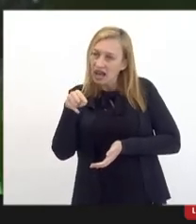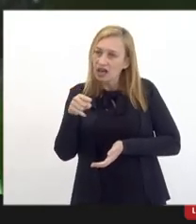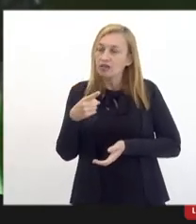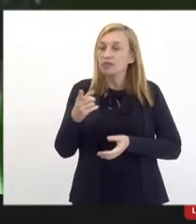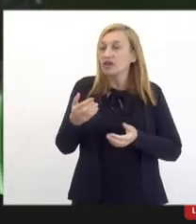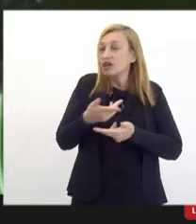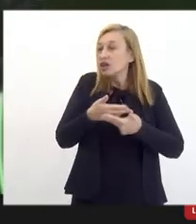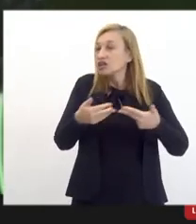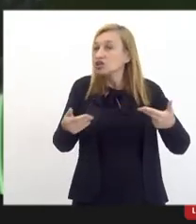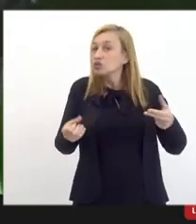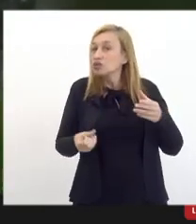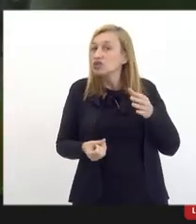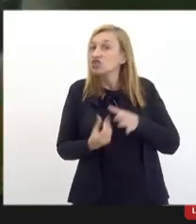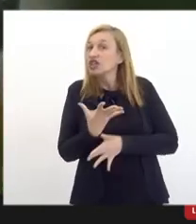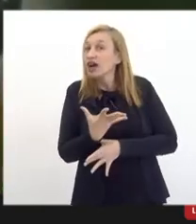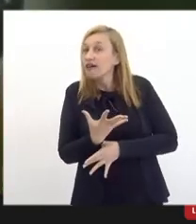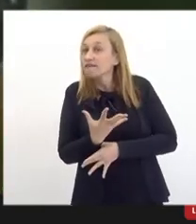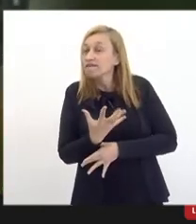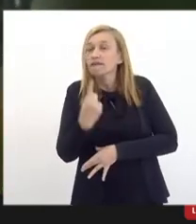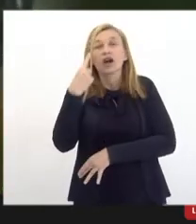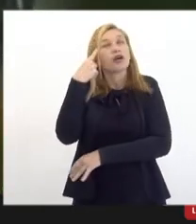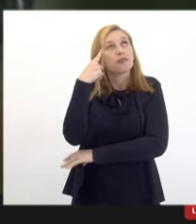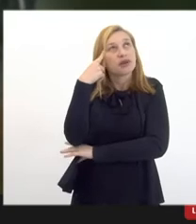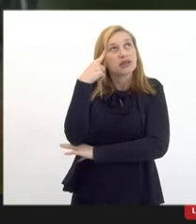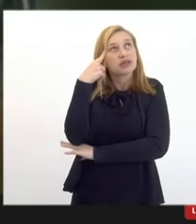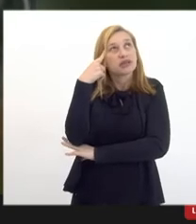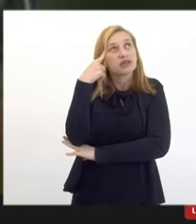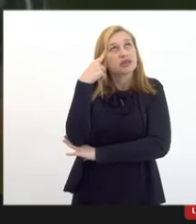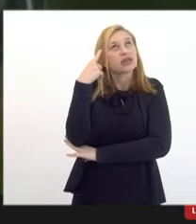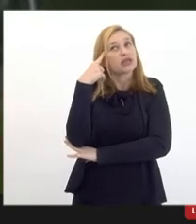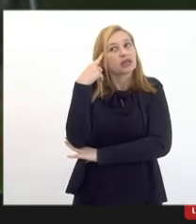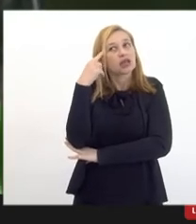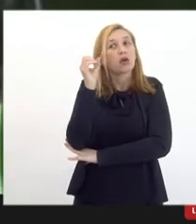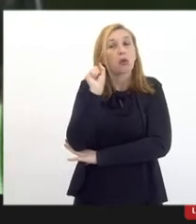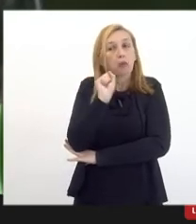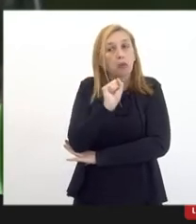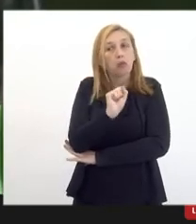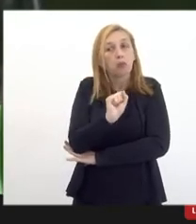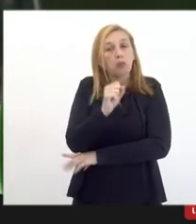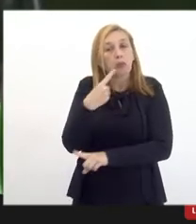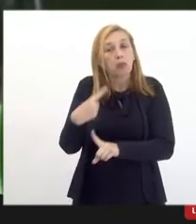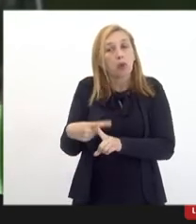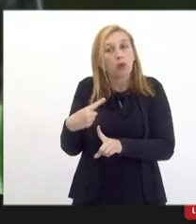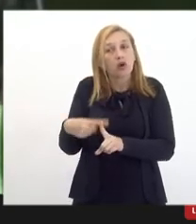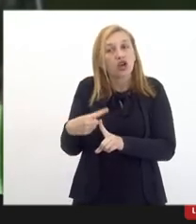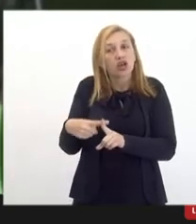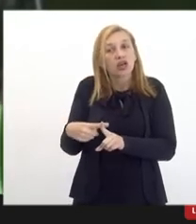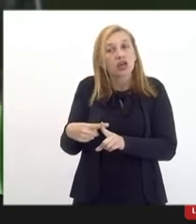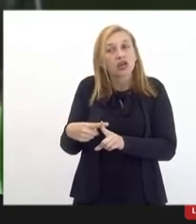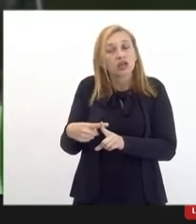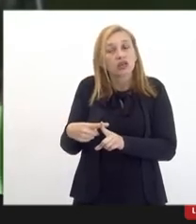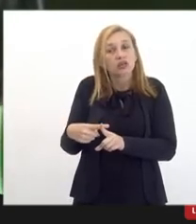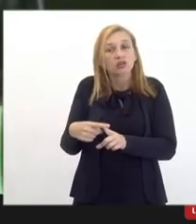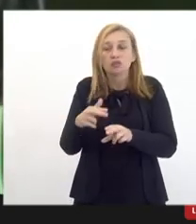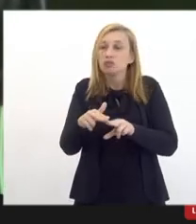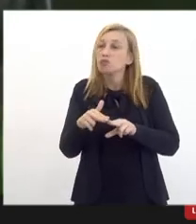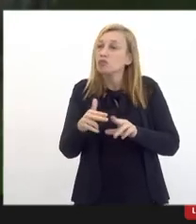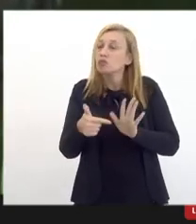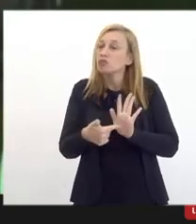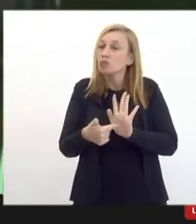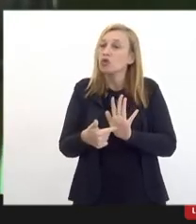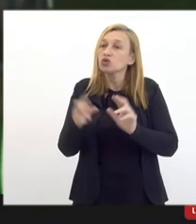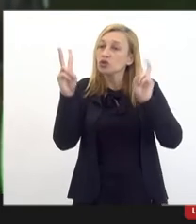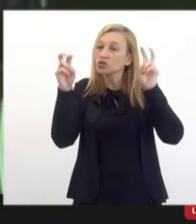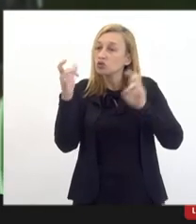coisas só pensando alto aqui porque isso circunscreve uma questão fácil dizendo assim olha